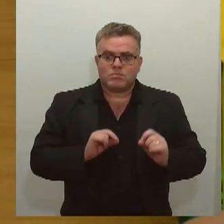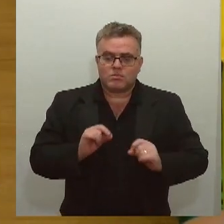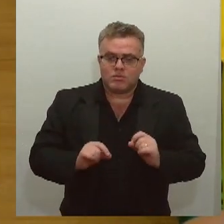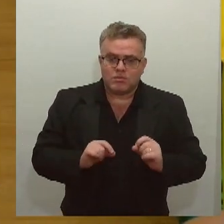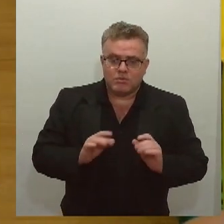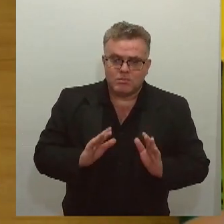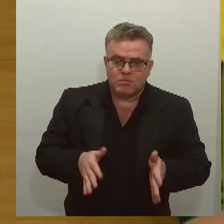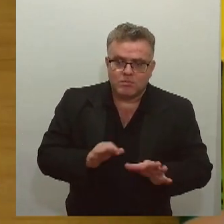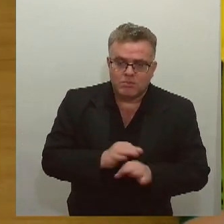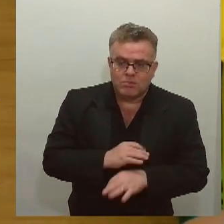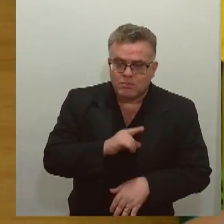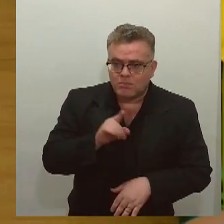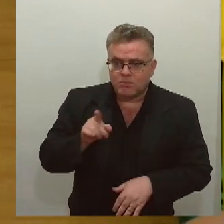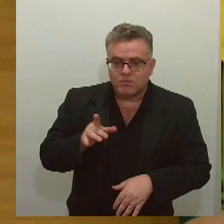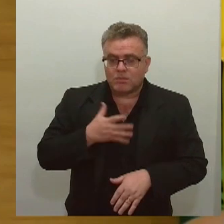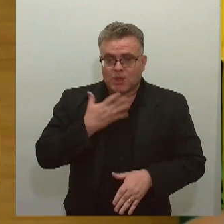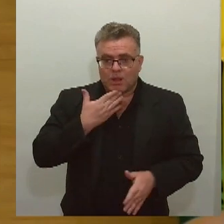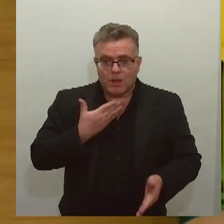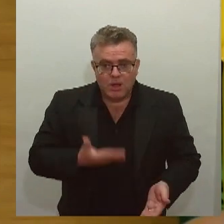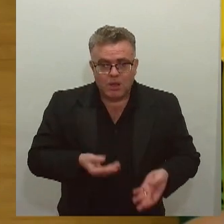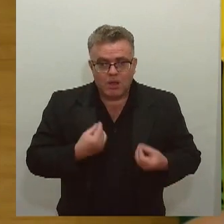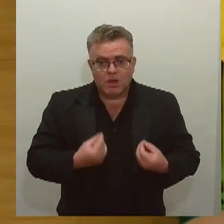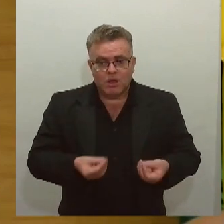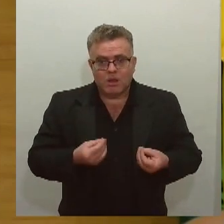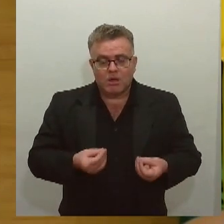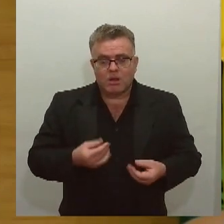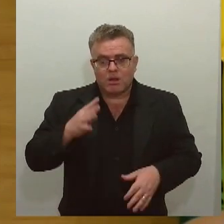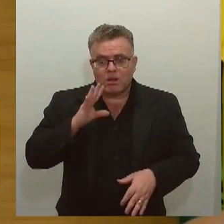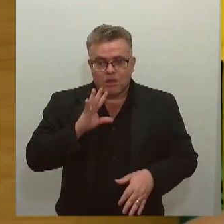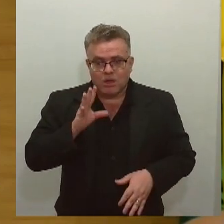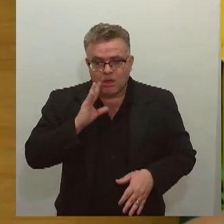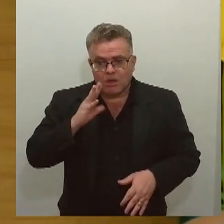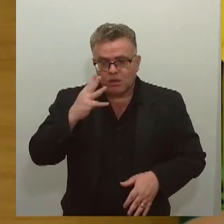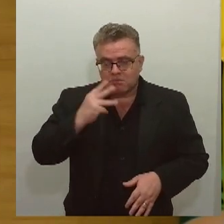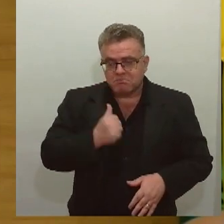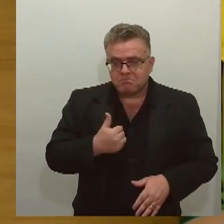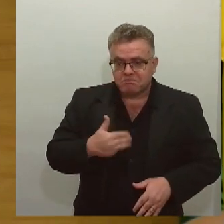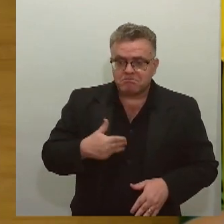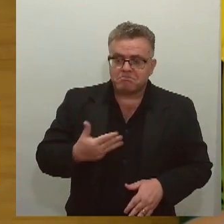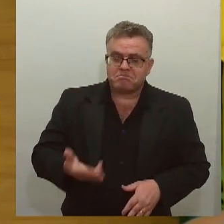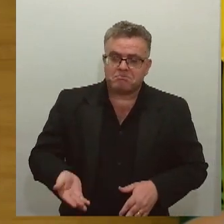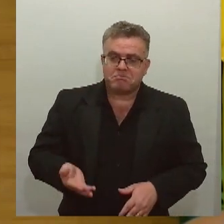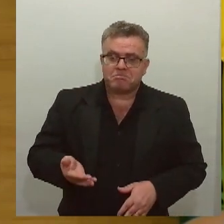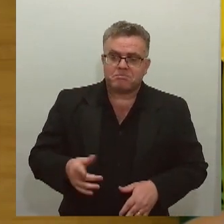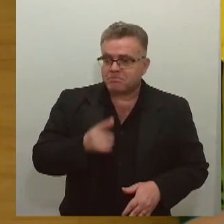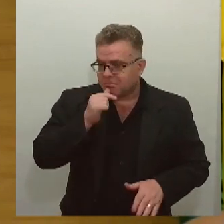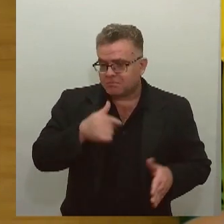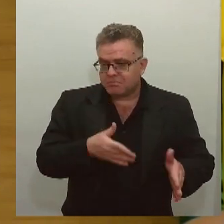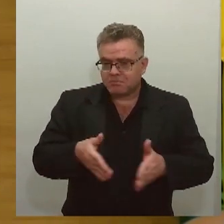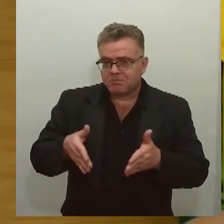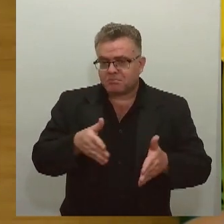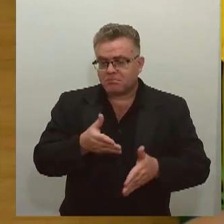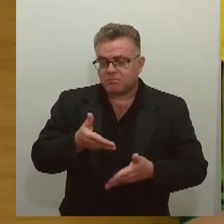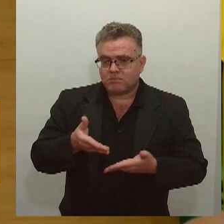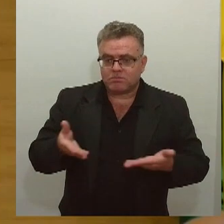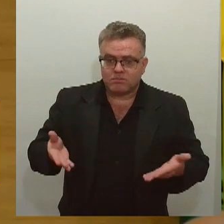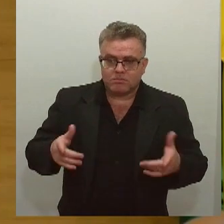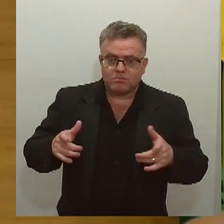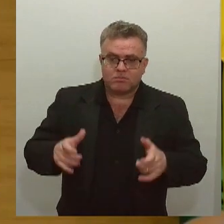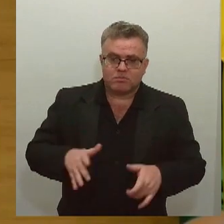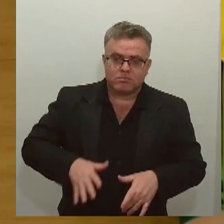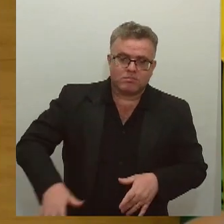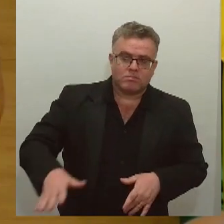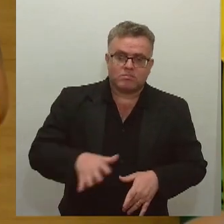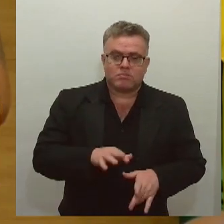encantados com o que nós fazemos aqui, com as águas da barragem, com as águas do Rio São Francisco, num ambiente tão árido que a gente tem,